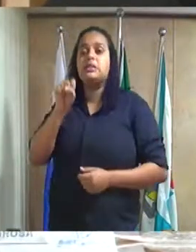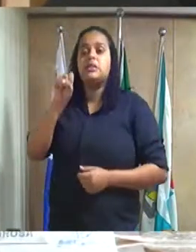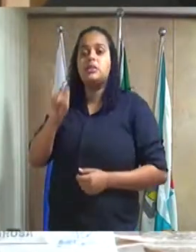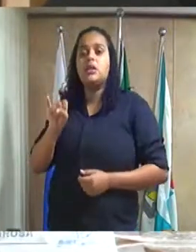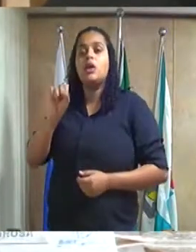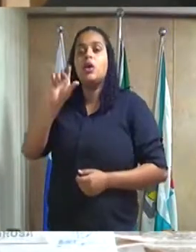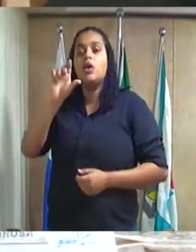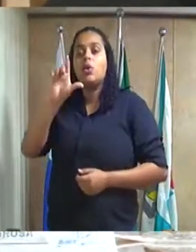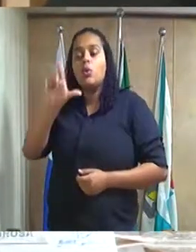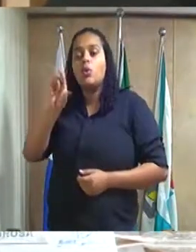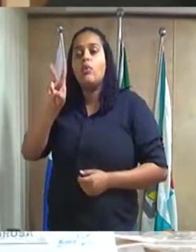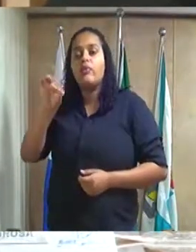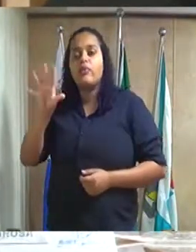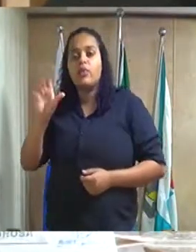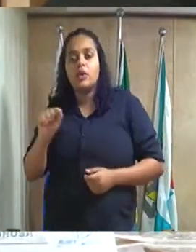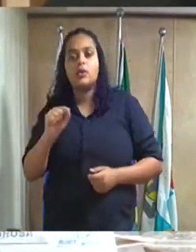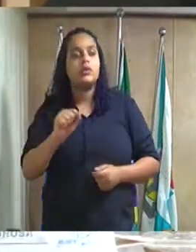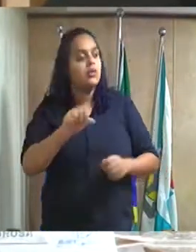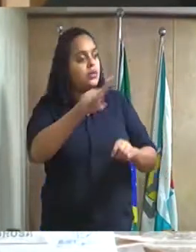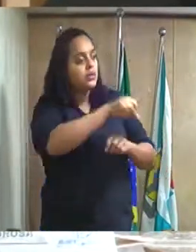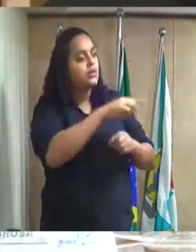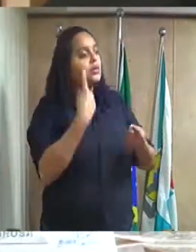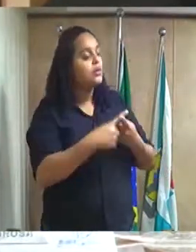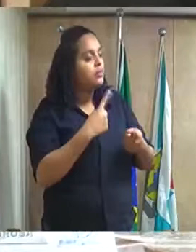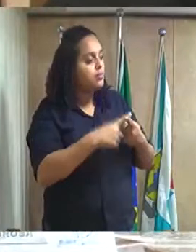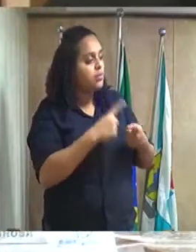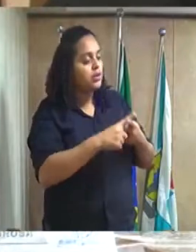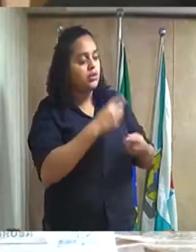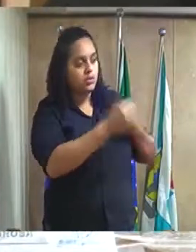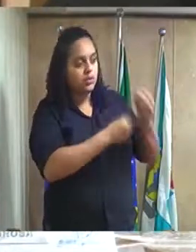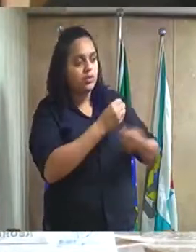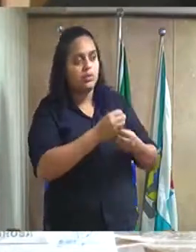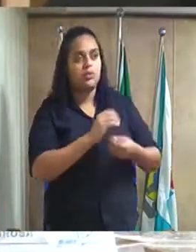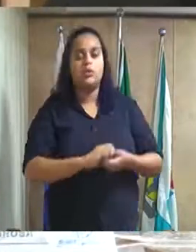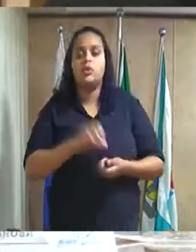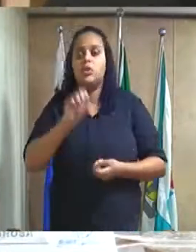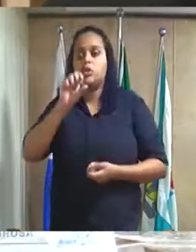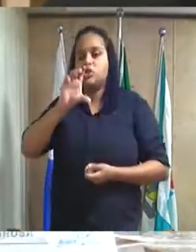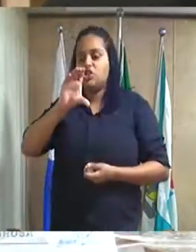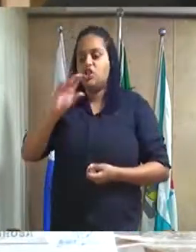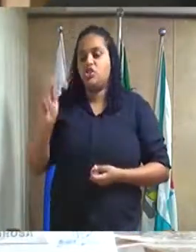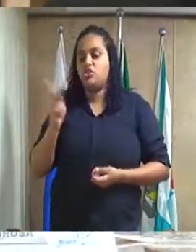o título ordem do mérito Chico Mendes Chico Mendes